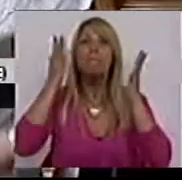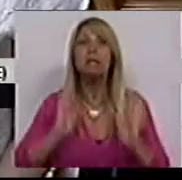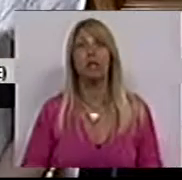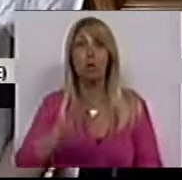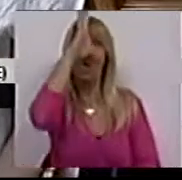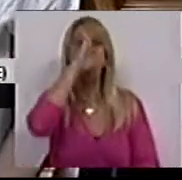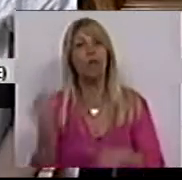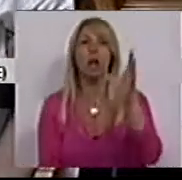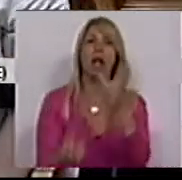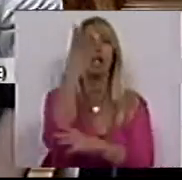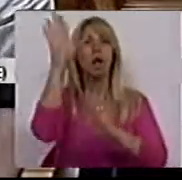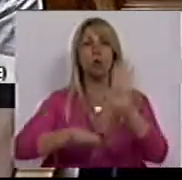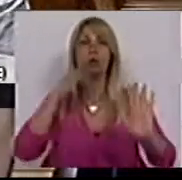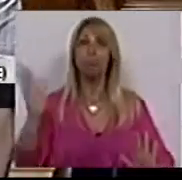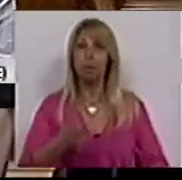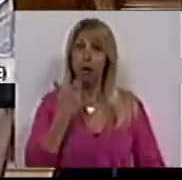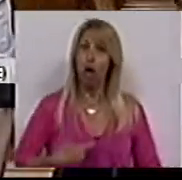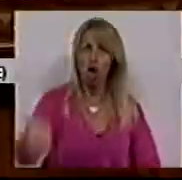a precariedade. Responda lá, Sr. Ministro.